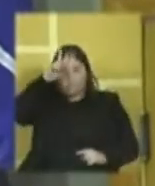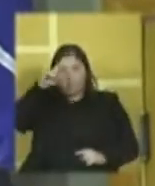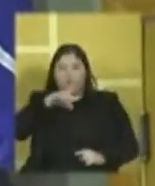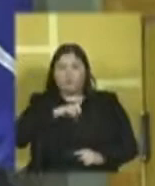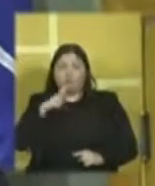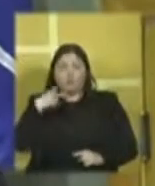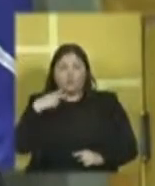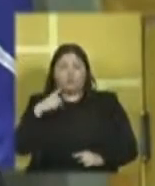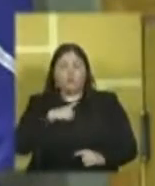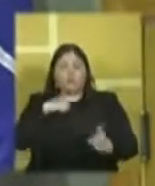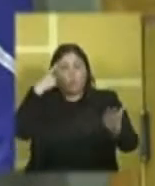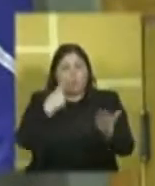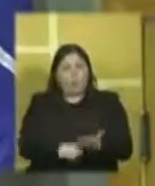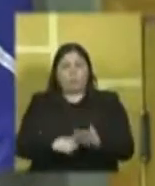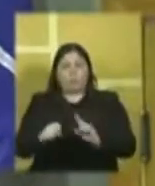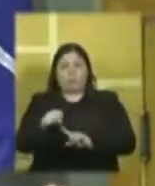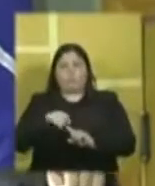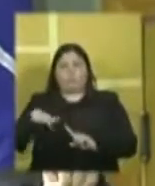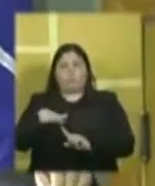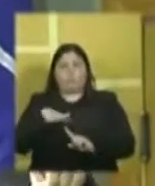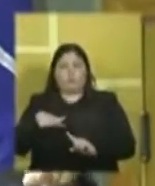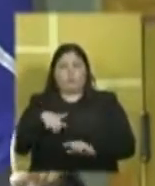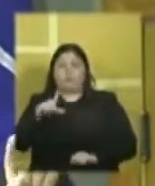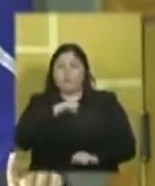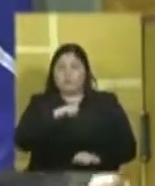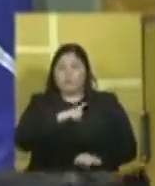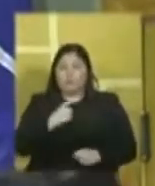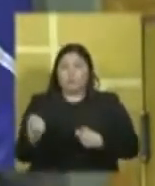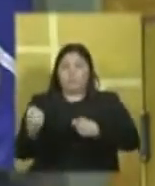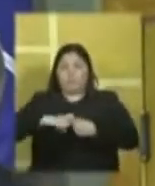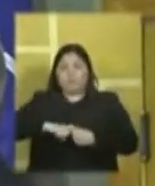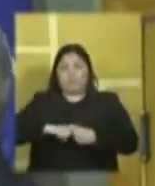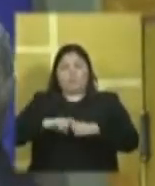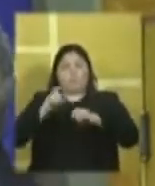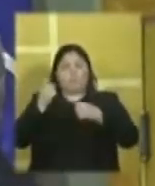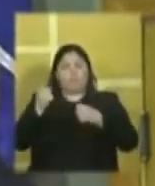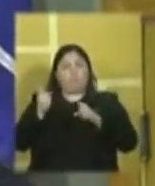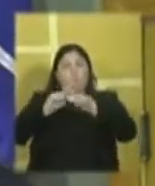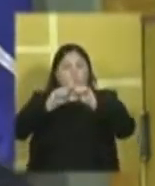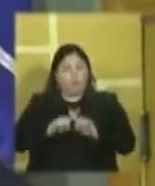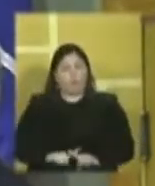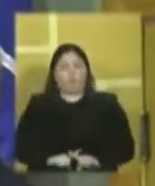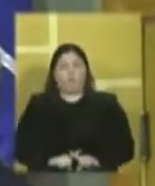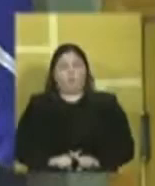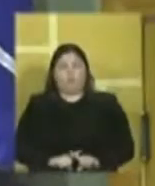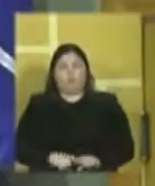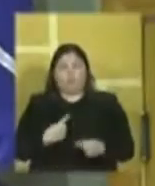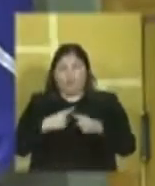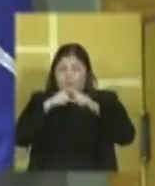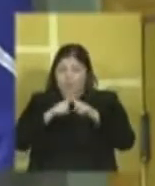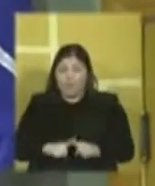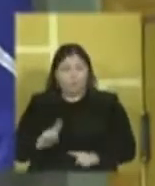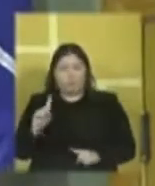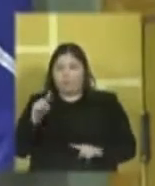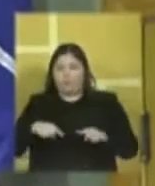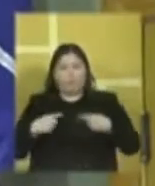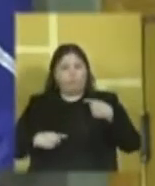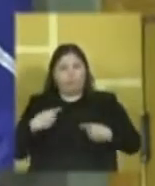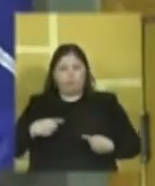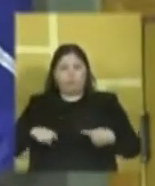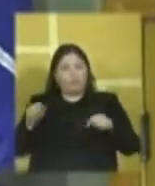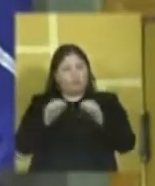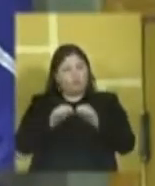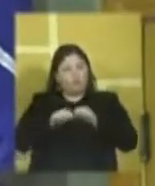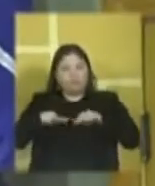temos vereador que tem compromisso com a sociedade. E temos parceria com a Caixa, que a Caixa, ela não é política, ela